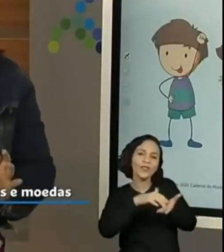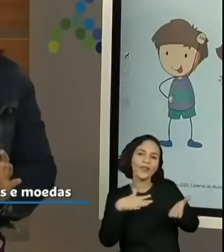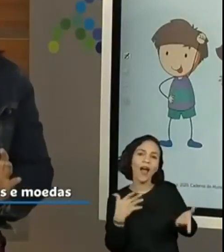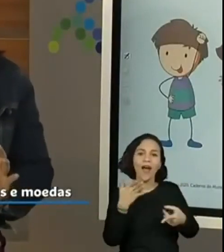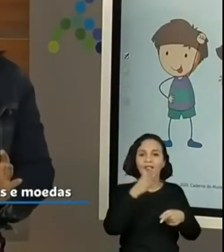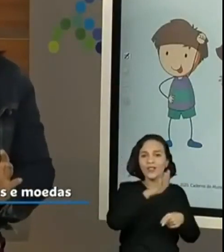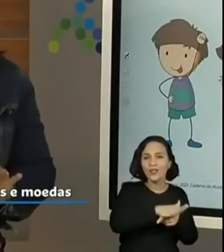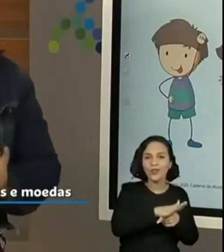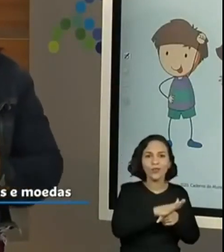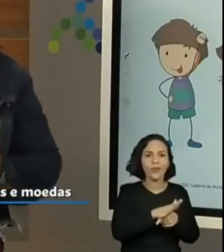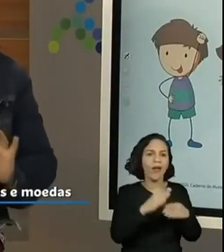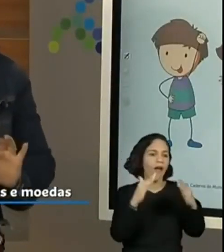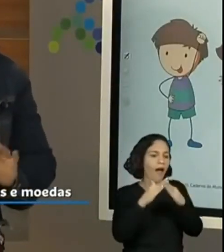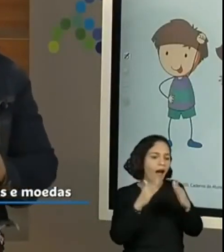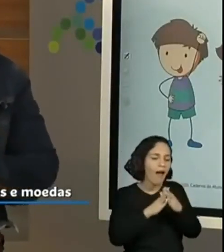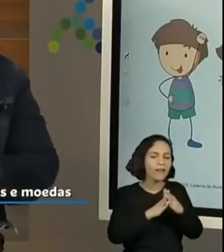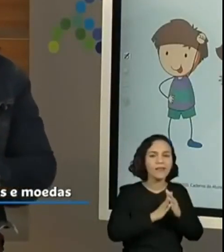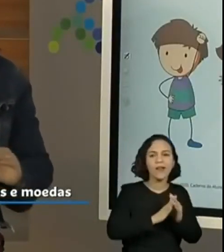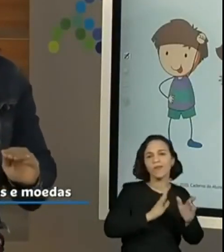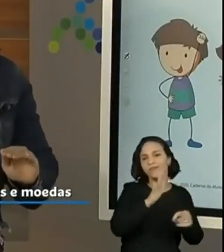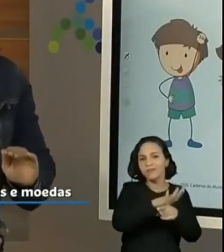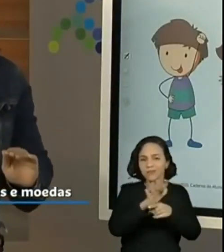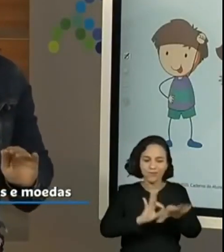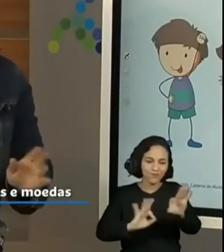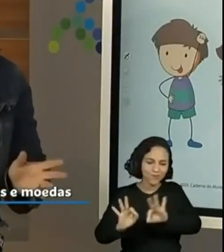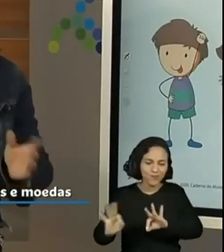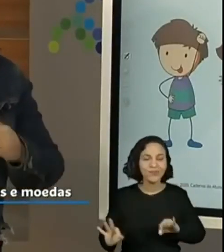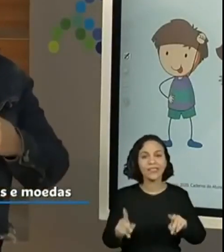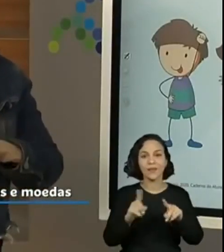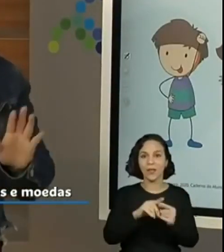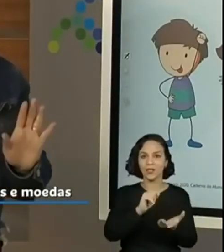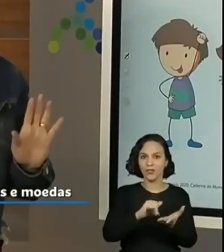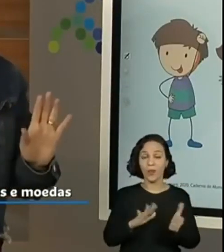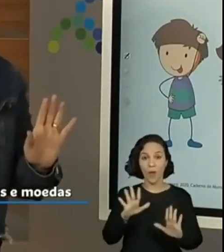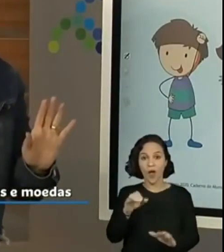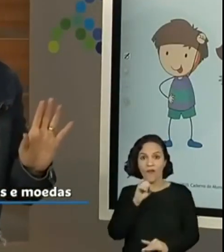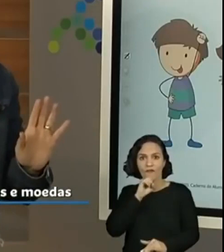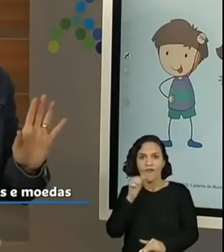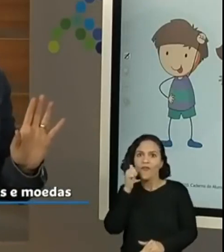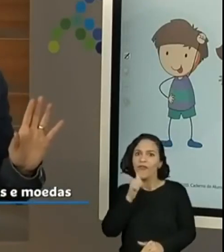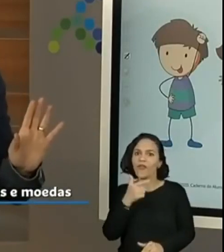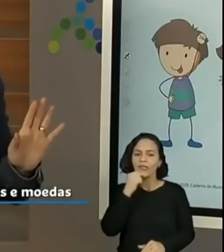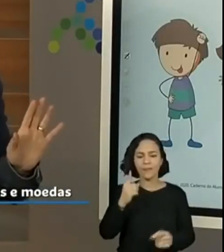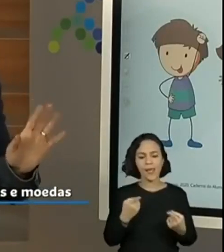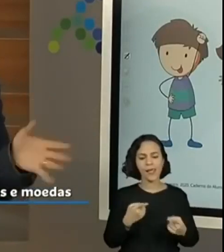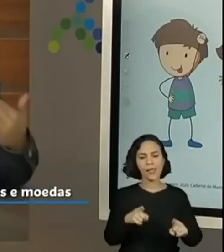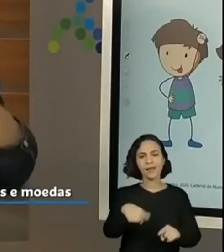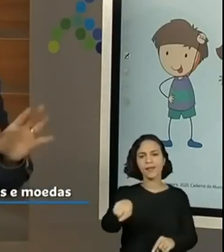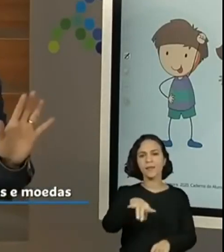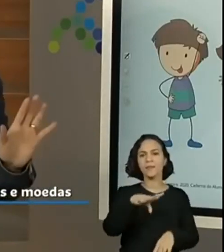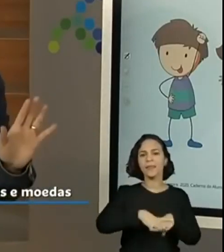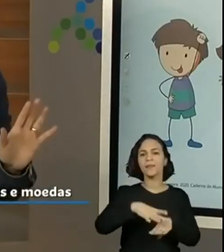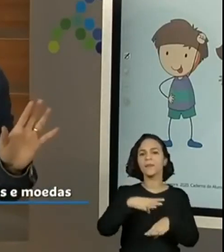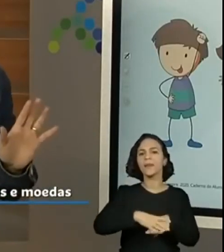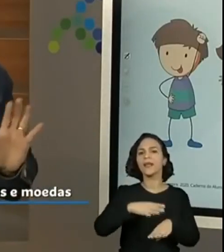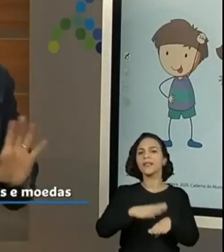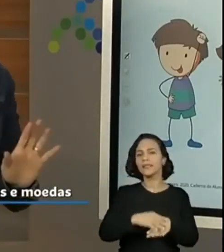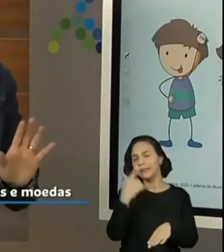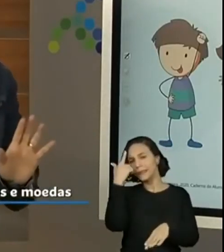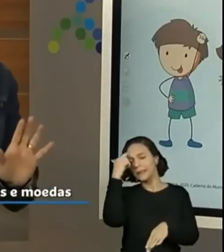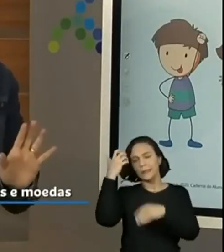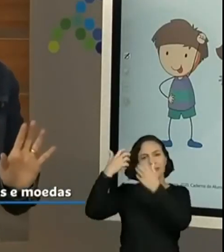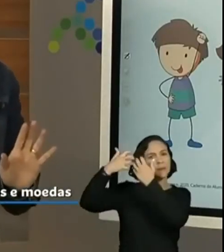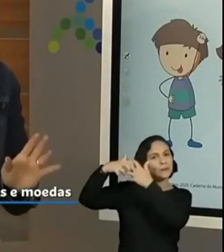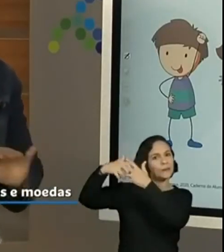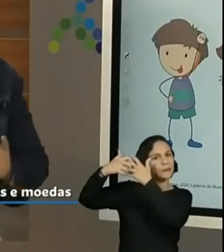algumas tarefas de casa. E os avós não deixam por menos, eles sempre dão os desafios matemáticos aí para essa